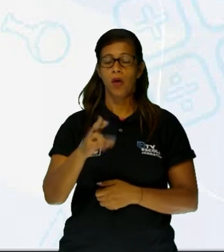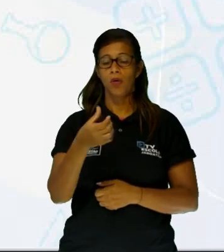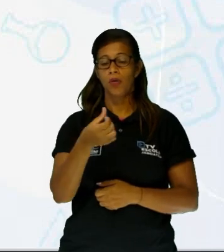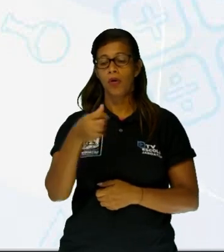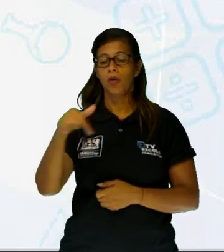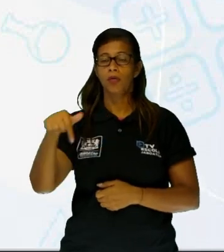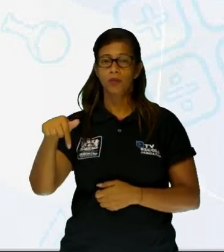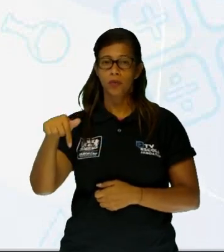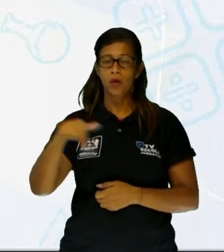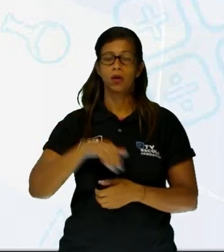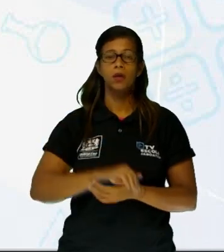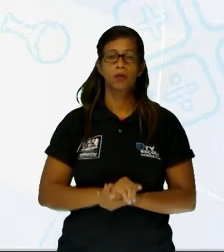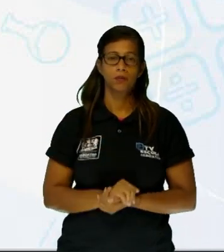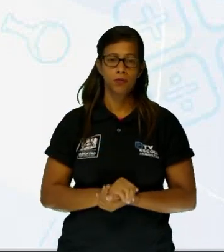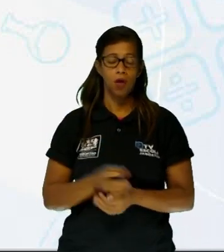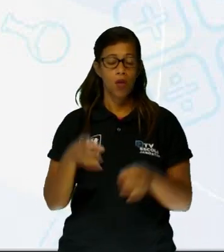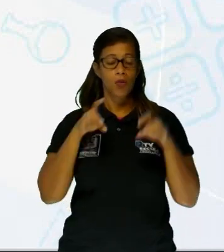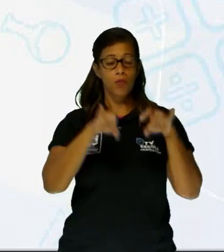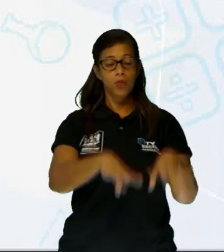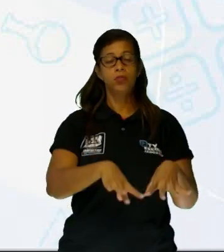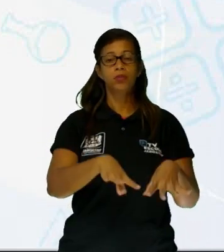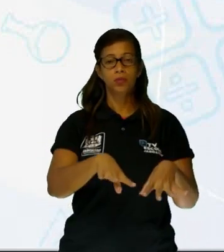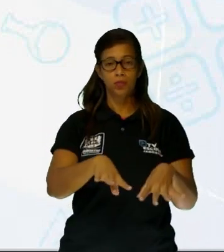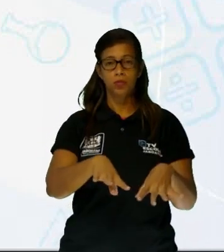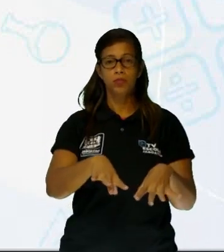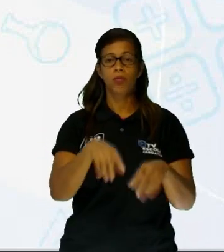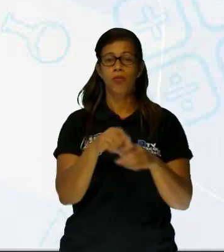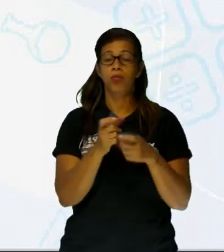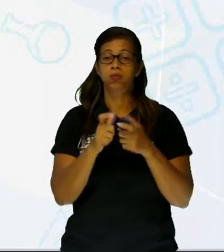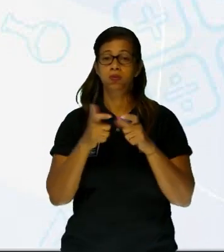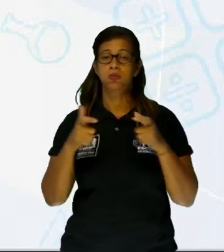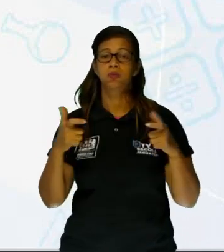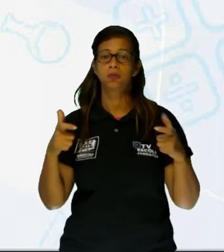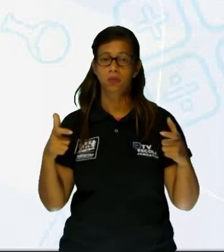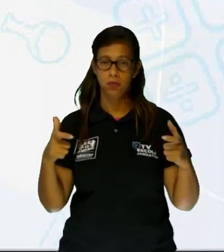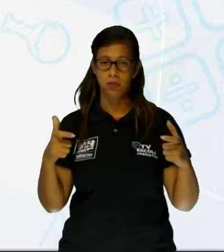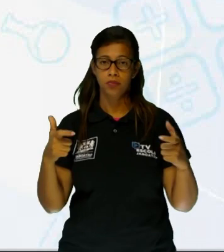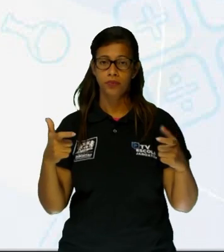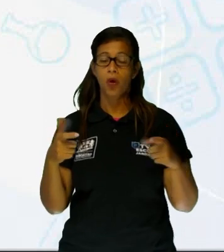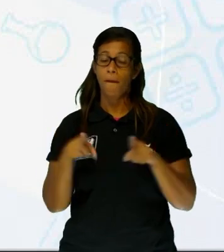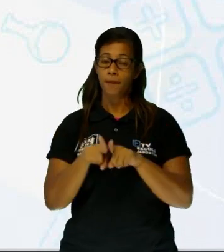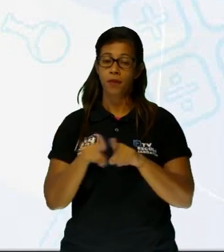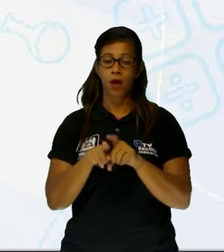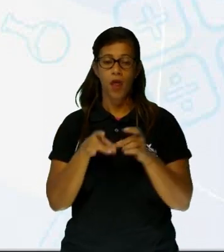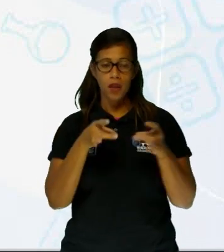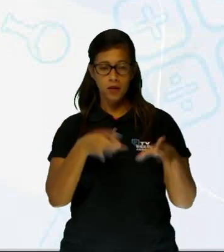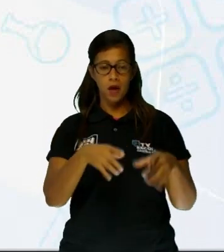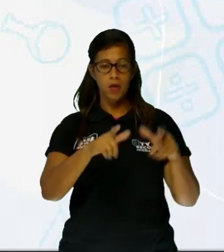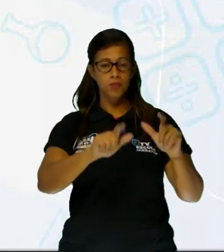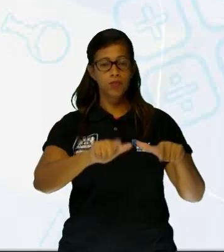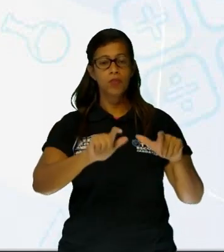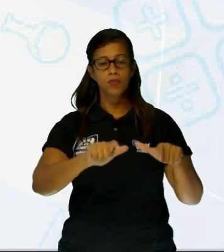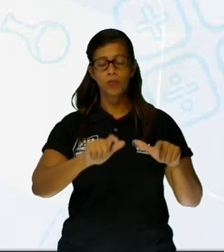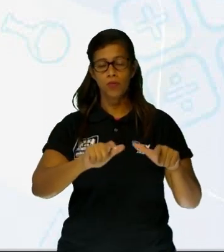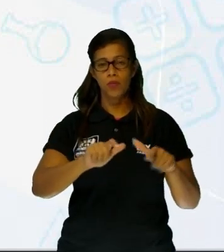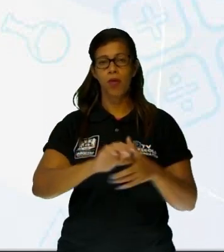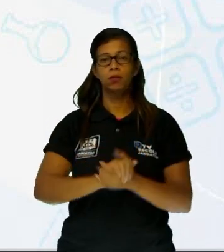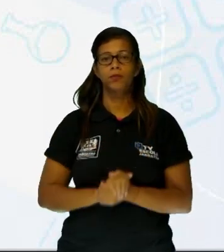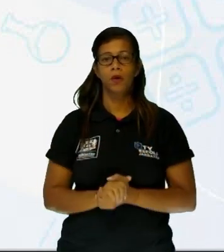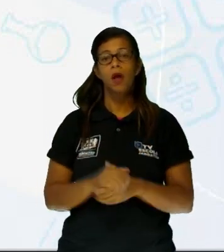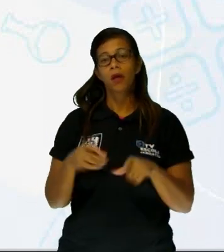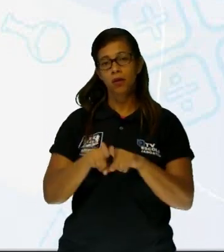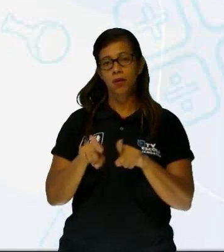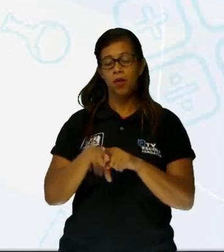abandono é muito grande. Além dos que são deixados aqui na suípa, nós ainda fazemos o resgate de animais atropelados nas